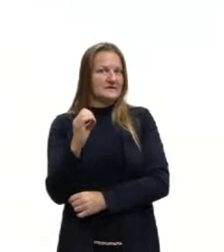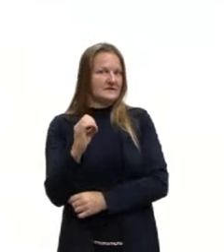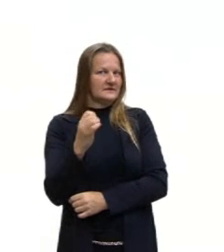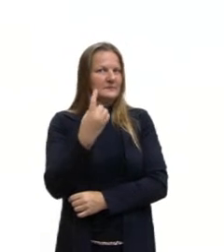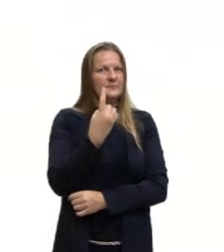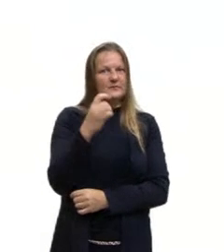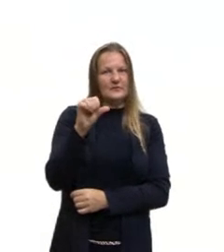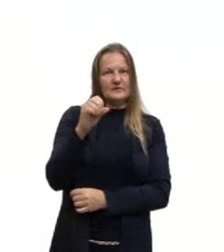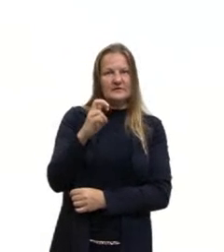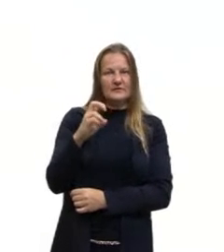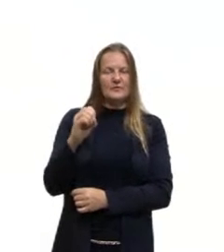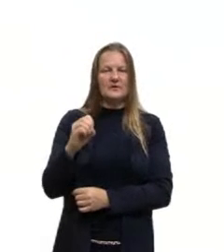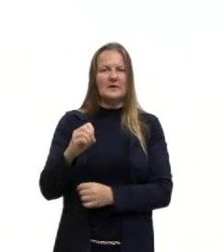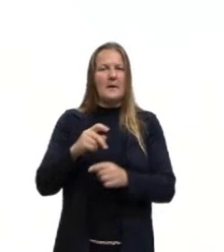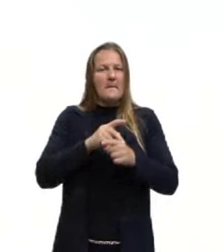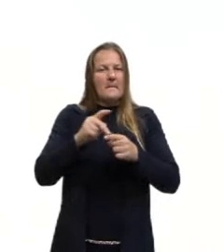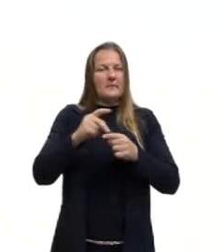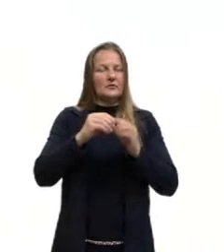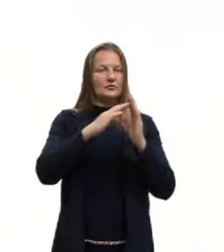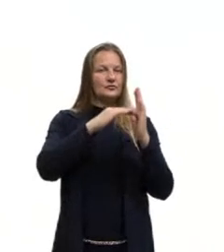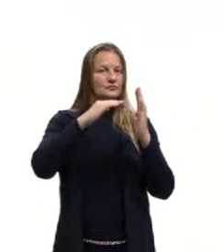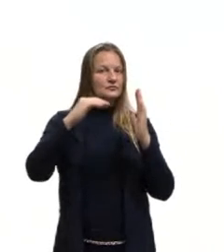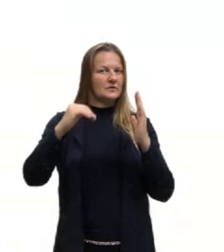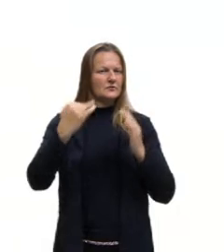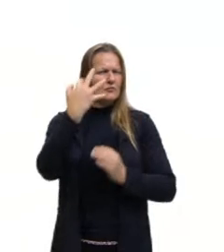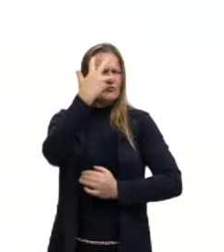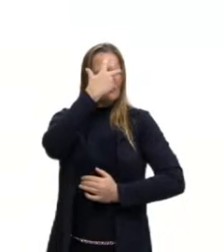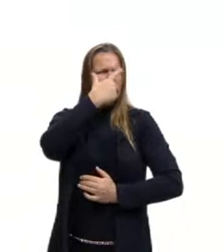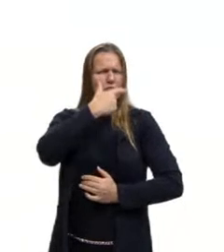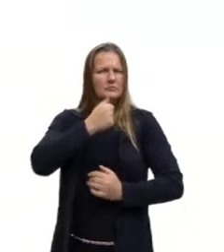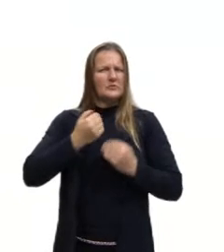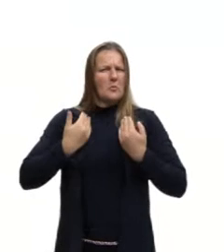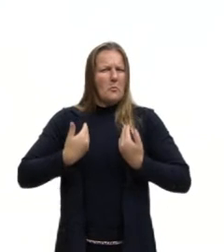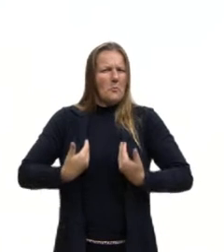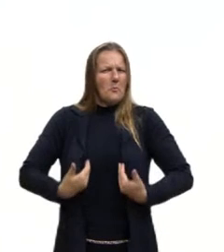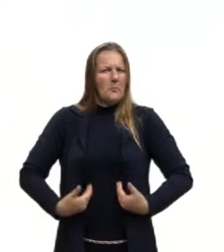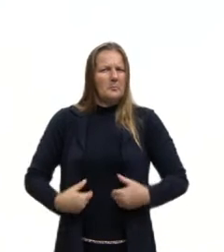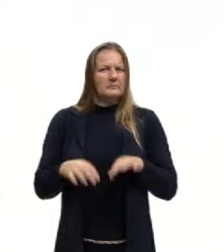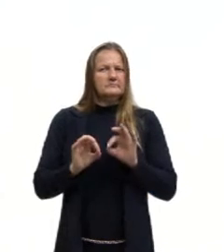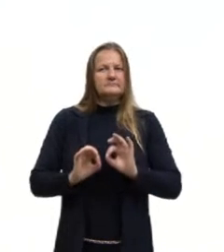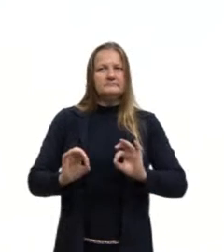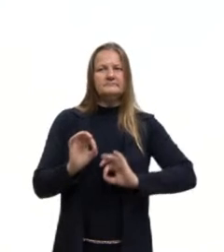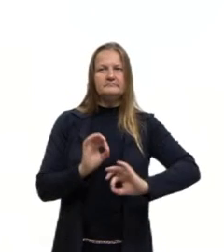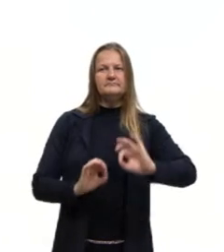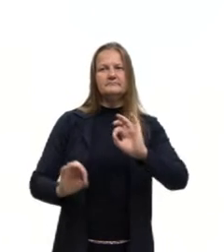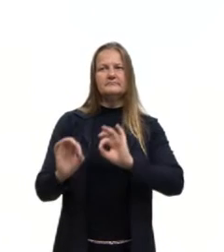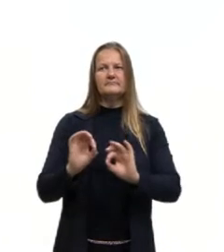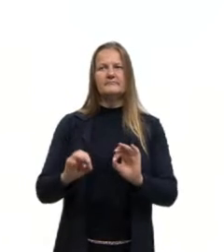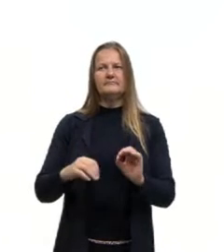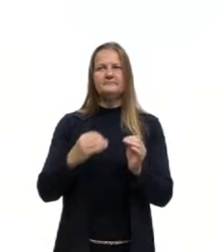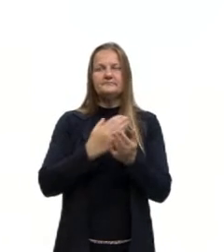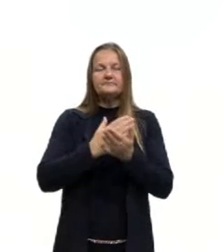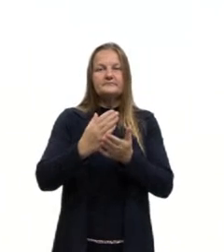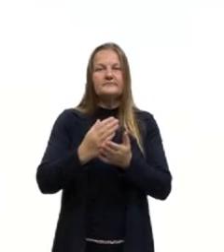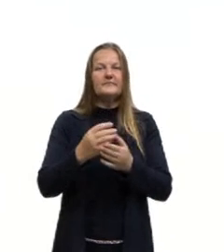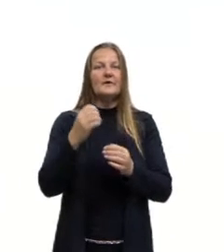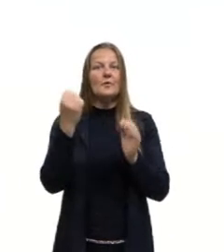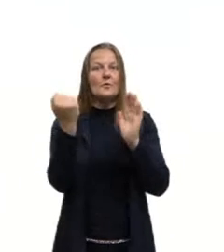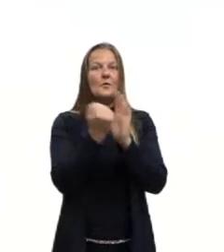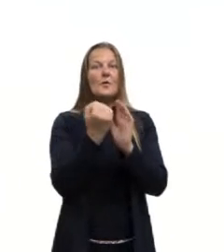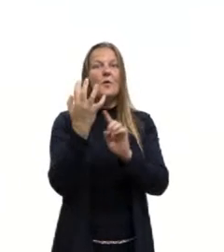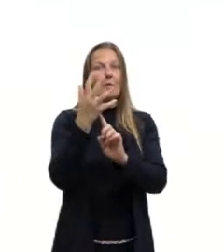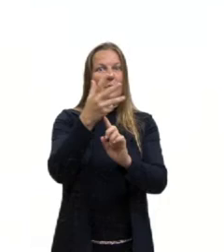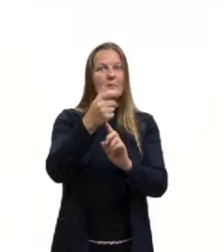por padrões estéticos de beleza. Então, gente tem aqui, já de imediato, uma